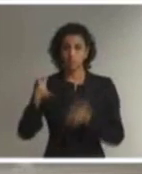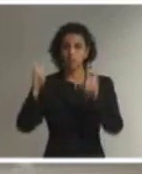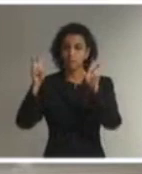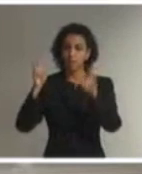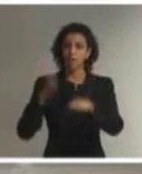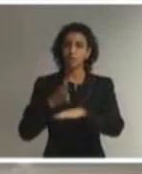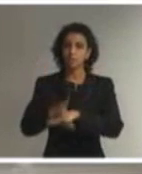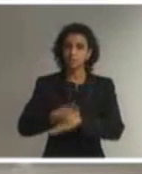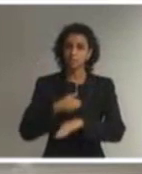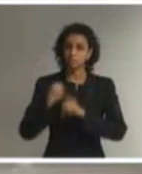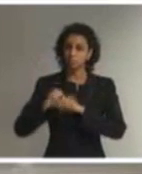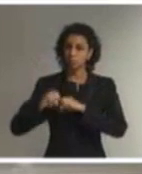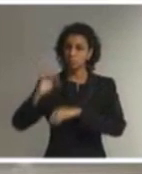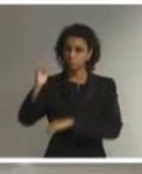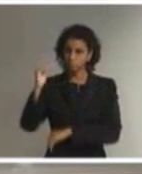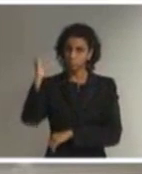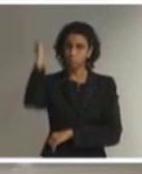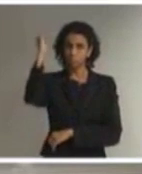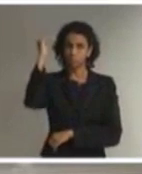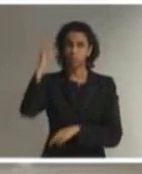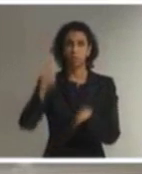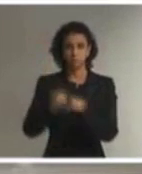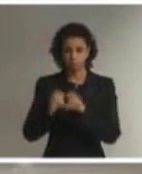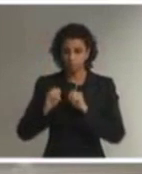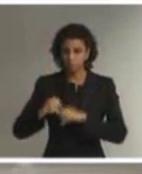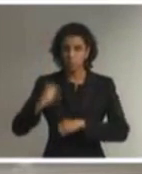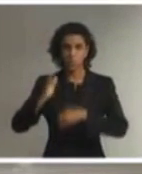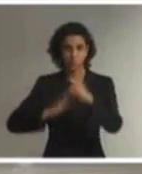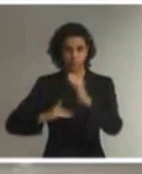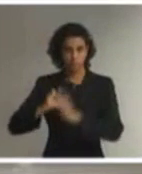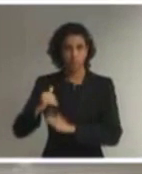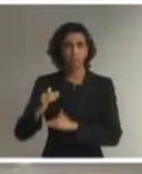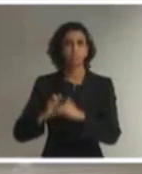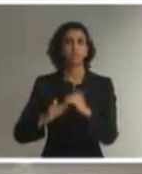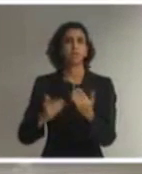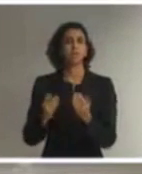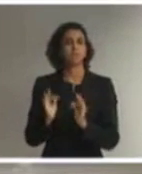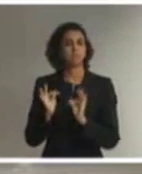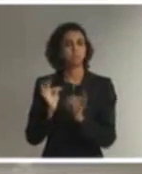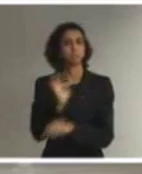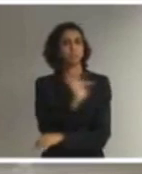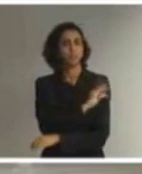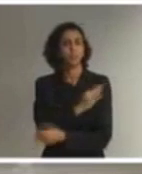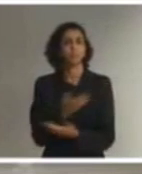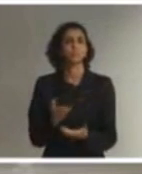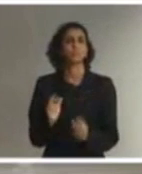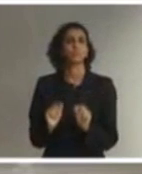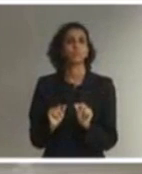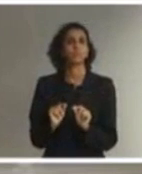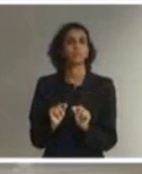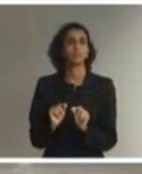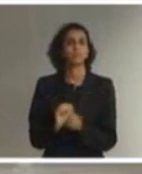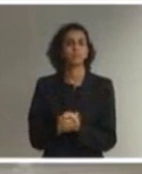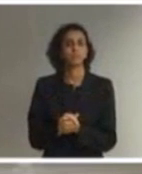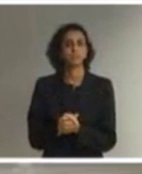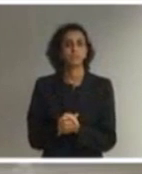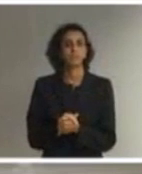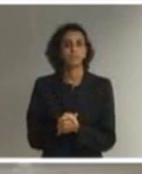educação superior e à educação profissional tecnológica em igualdade de